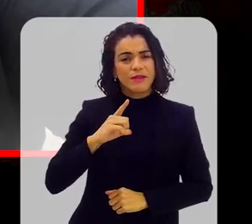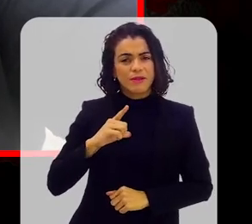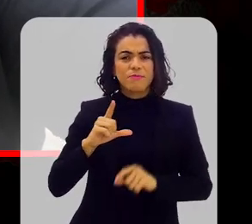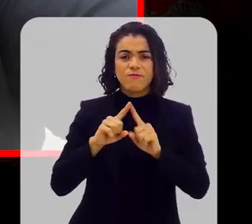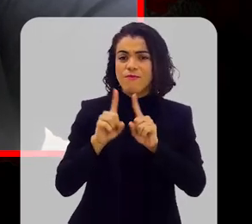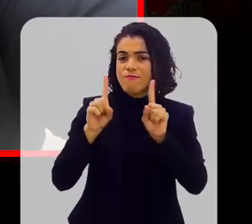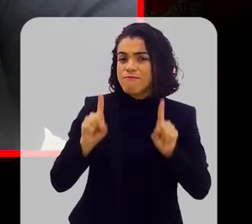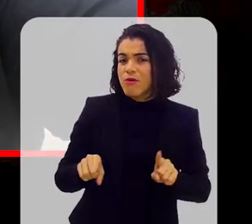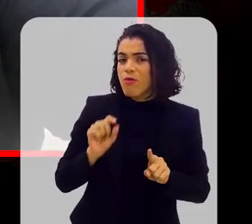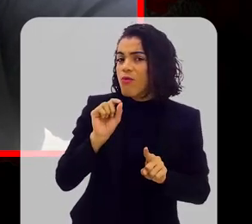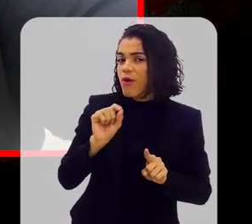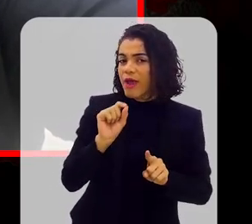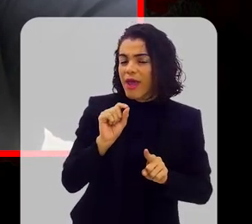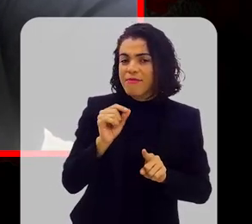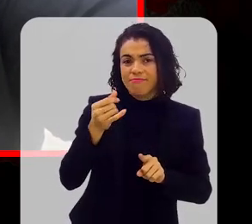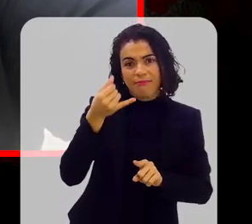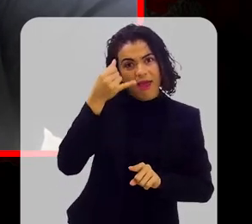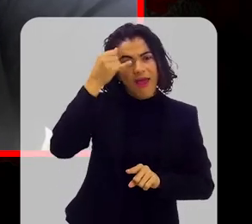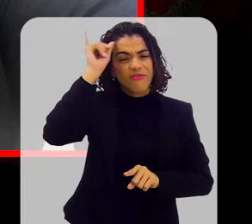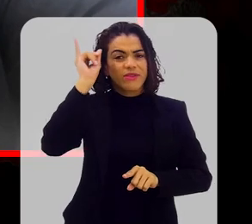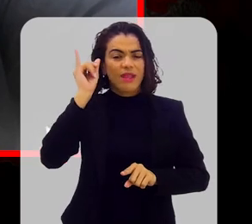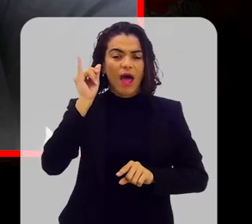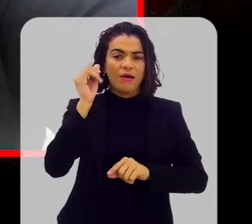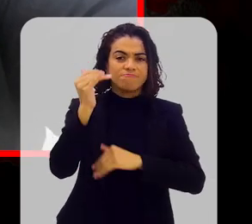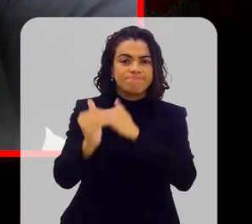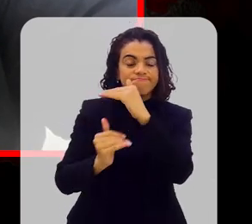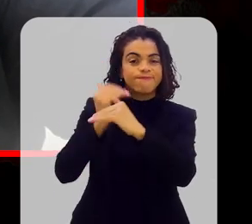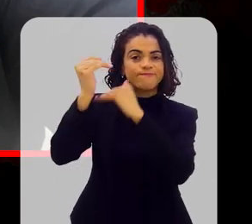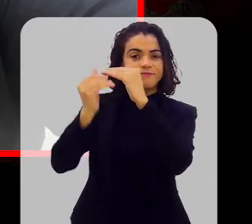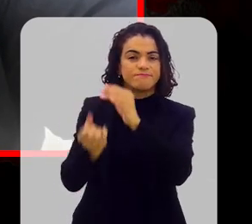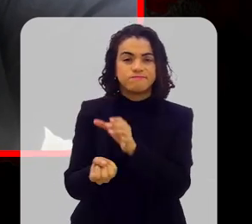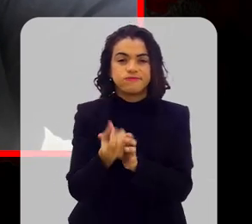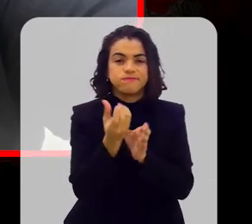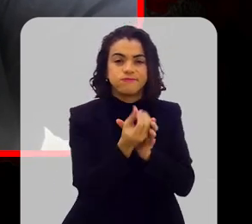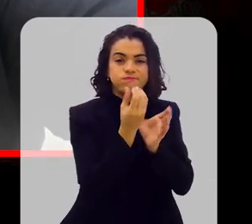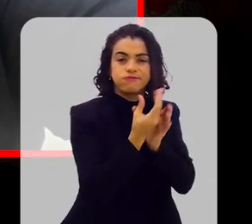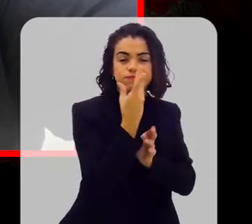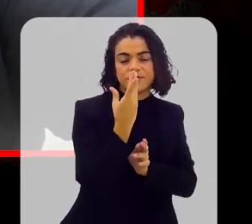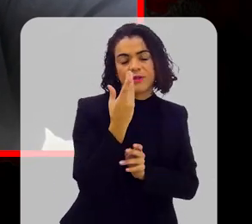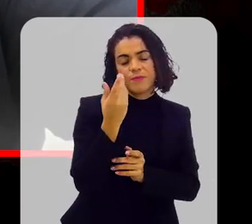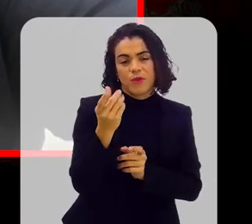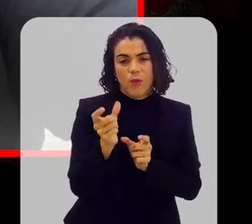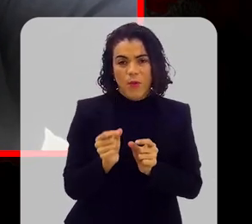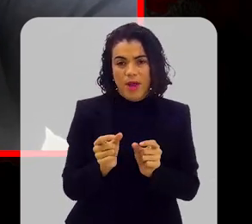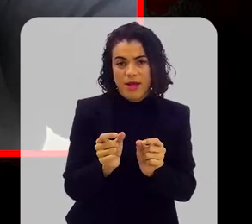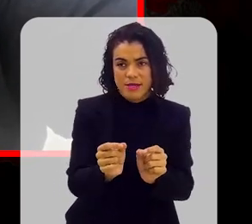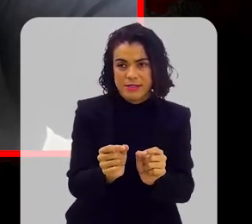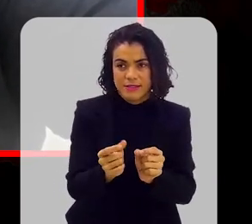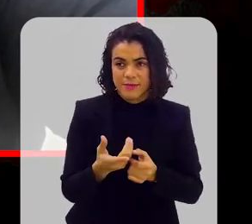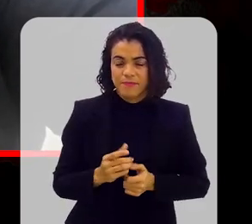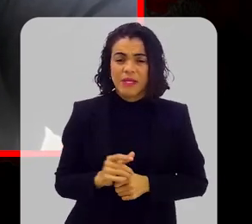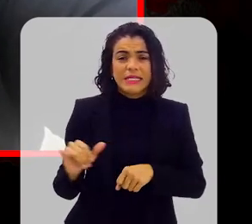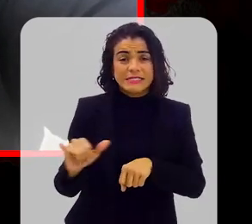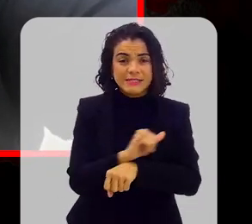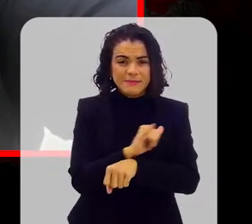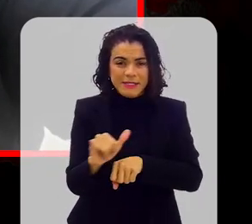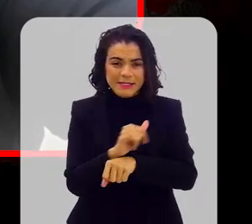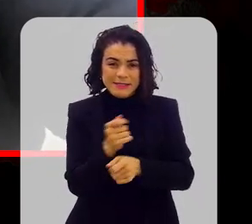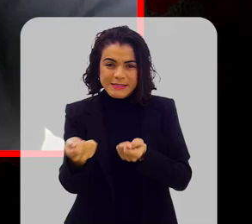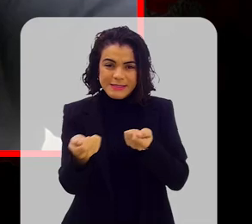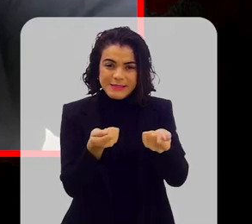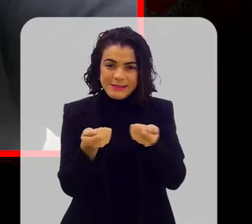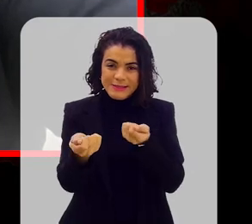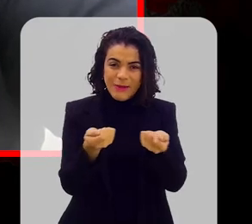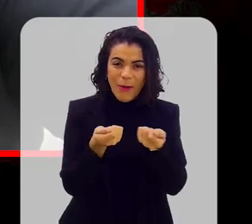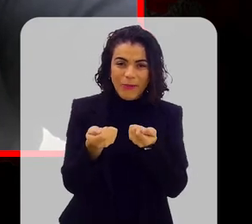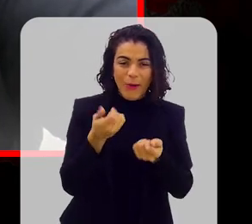de evitar o desenvolvimento de um câncer. Então, existem mecanismos de controle que todos nós temos. Esses mecanismos de controle, podem